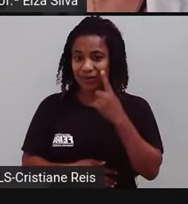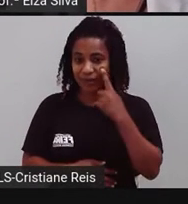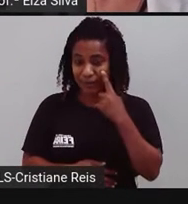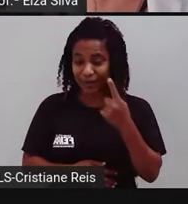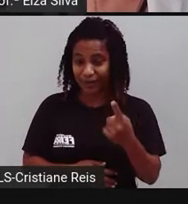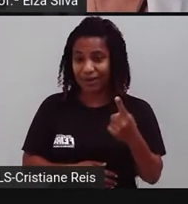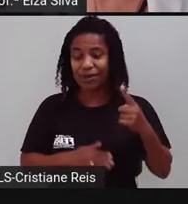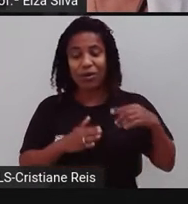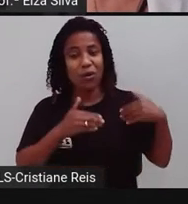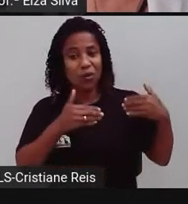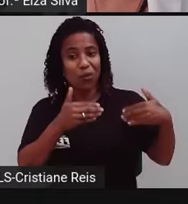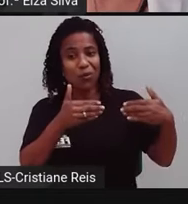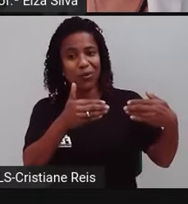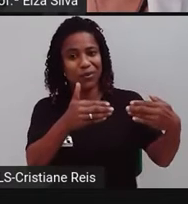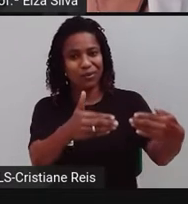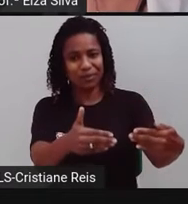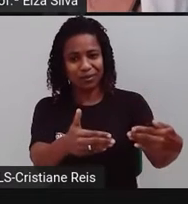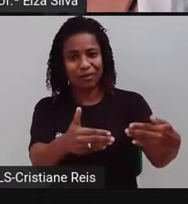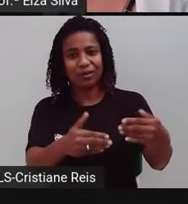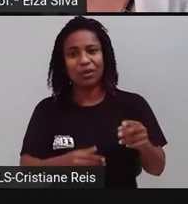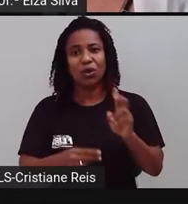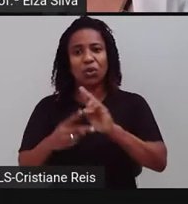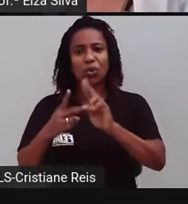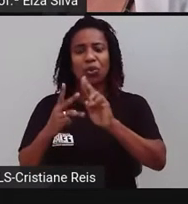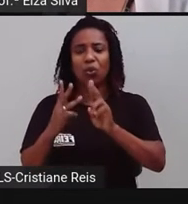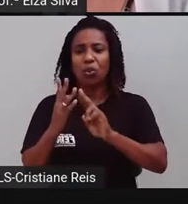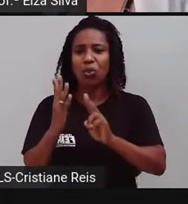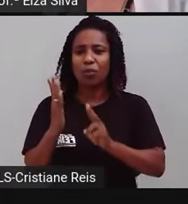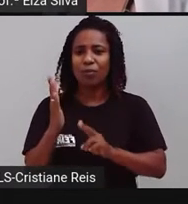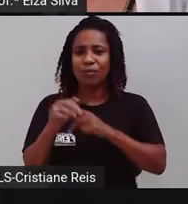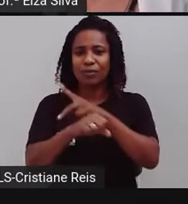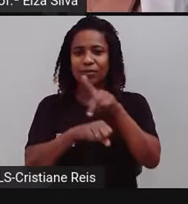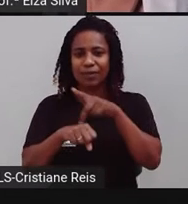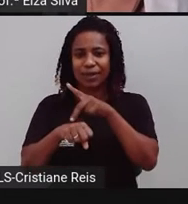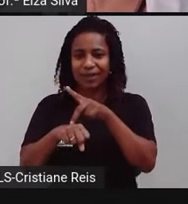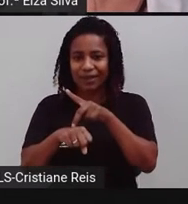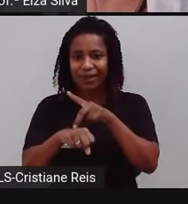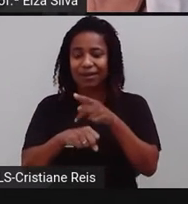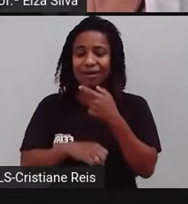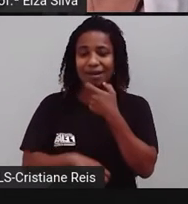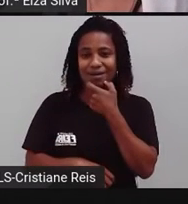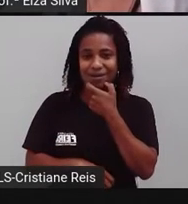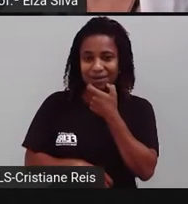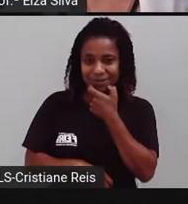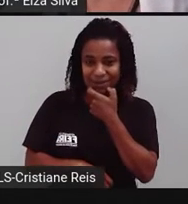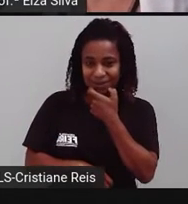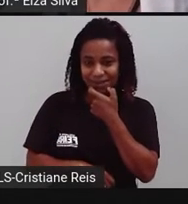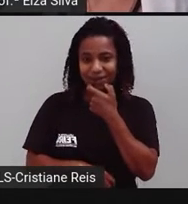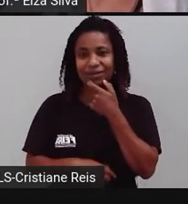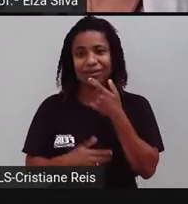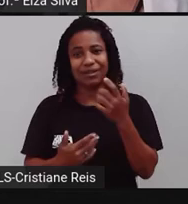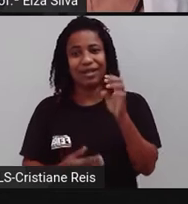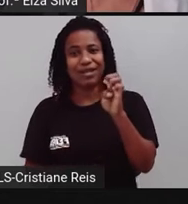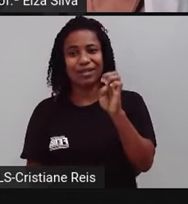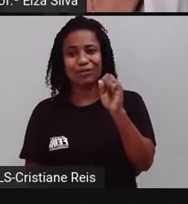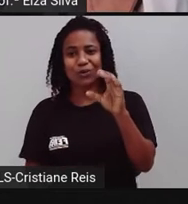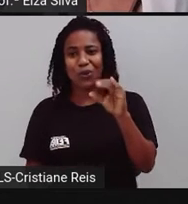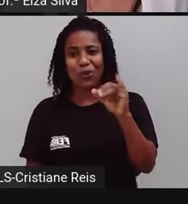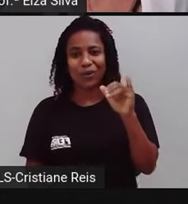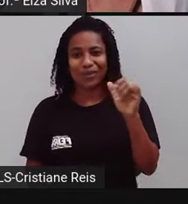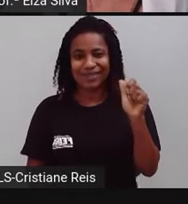Reino Unido, eu coloco o nome de alguns países. England, Inglaterra, Scotland, Escócia,